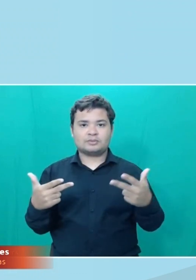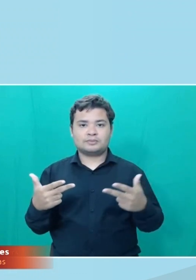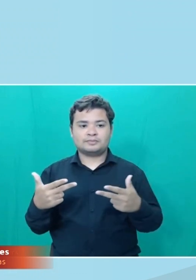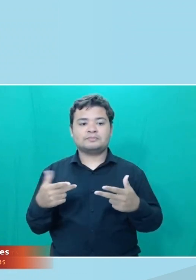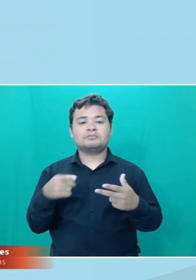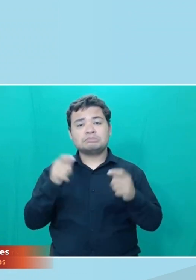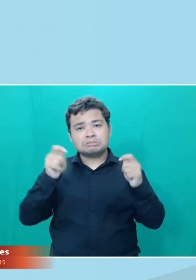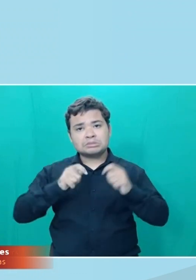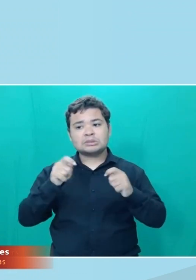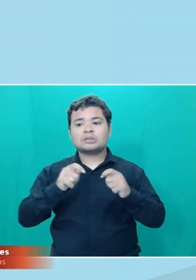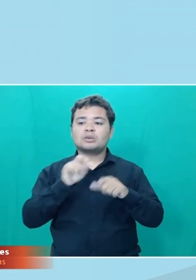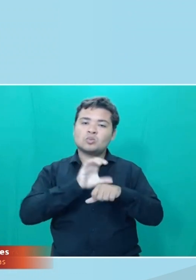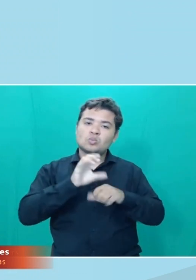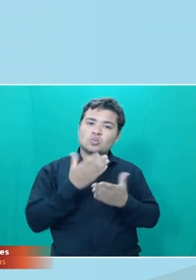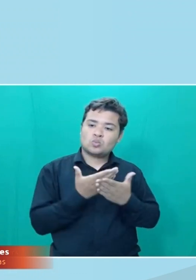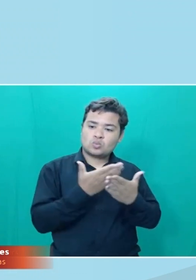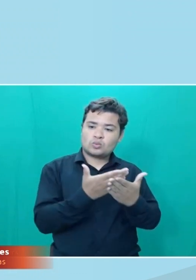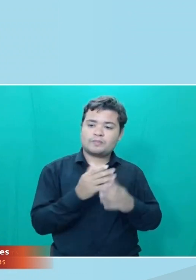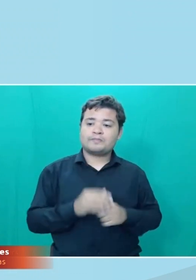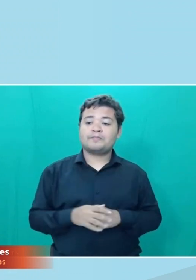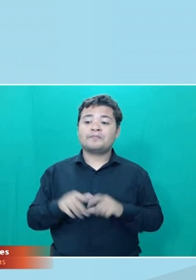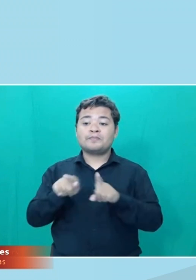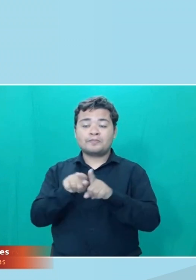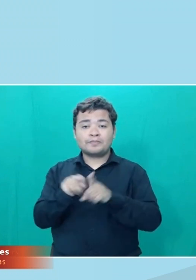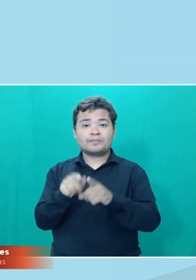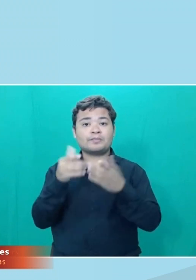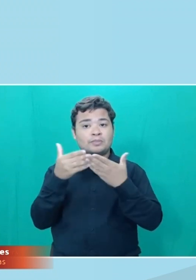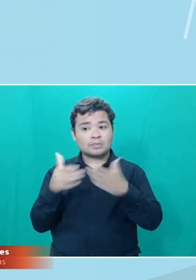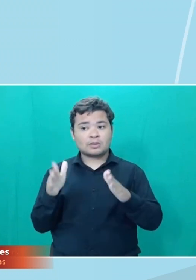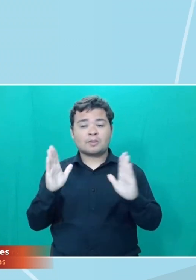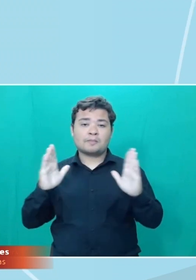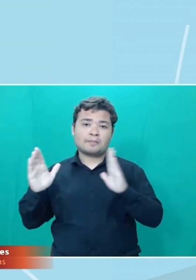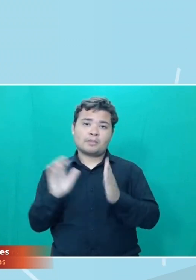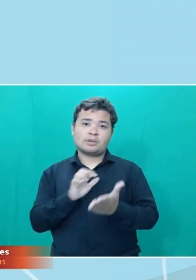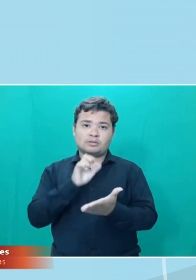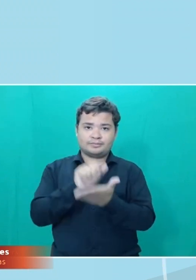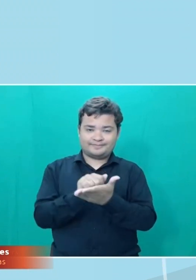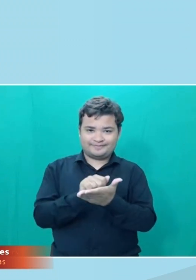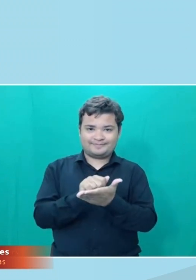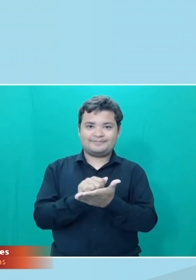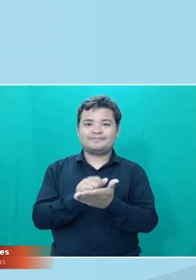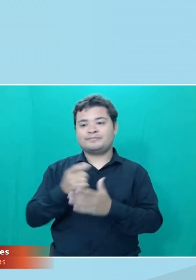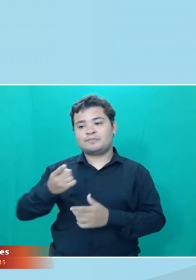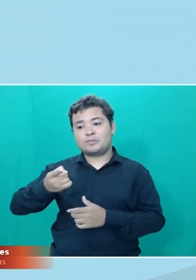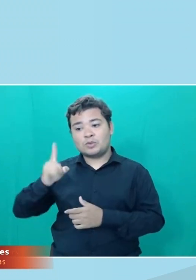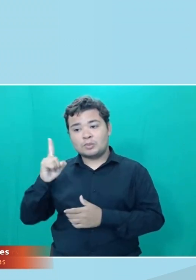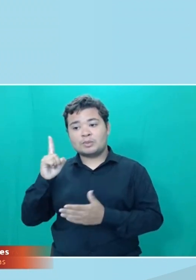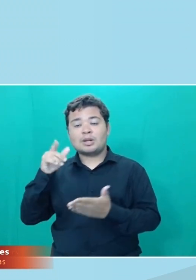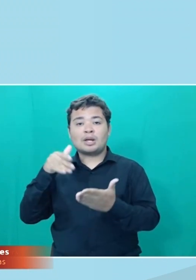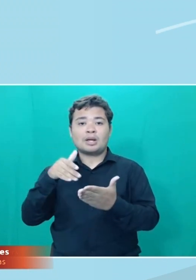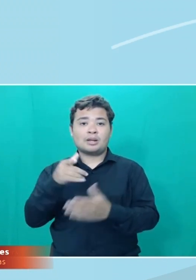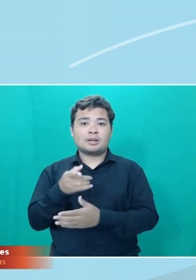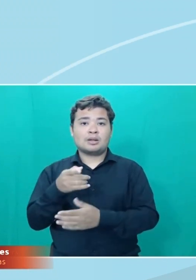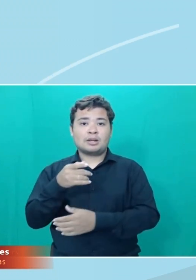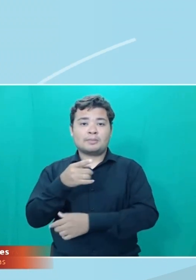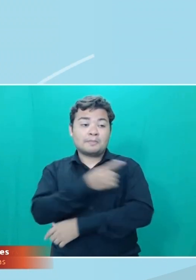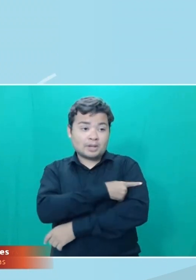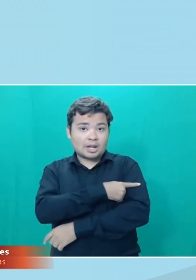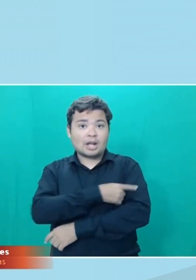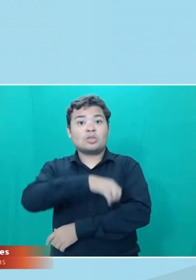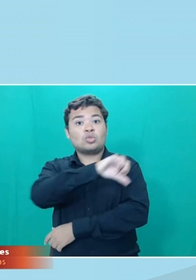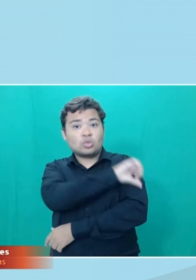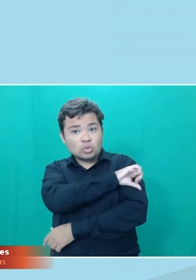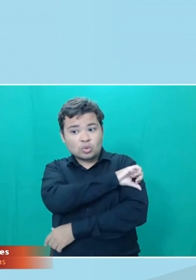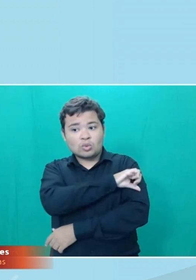curso. E também está aberto o período de inscrição nas matrículas no 1º ao 9º ano da rede municipal